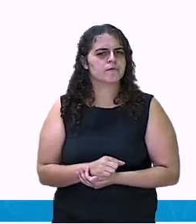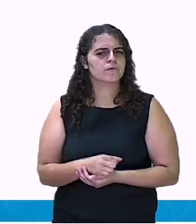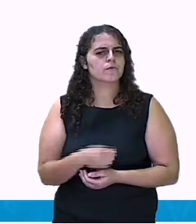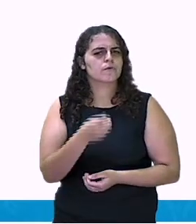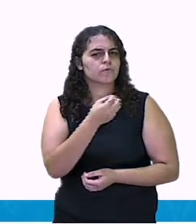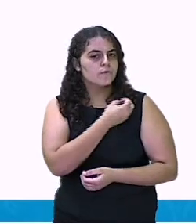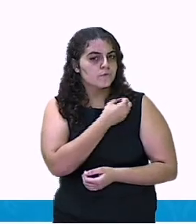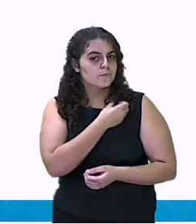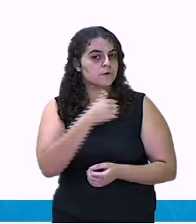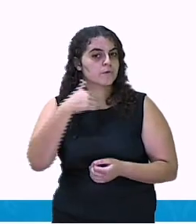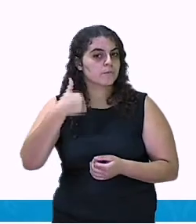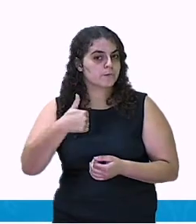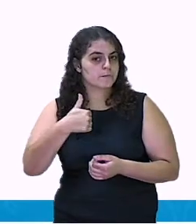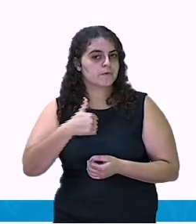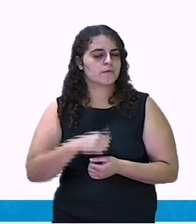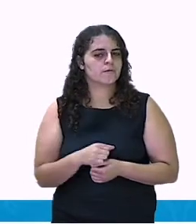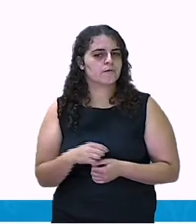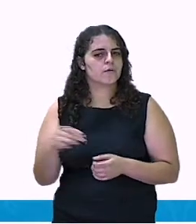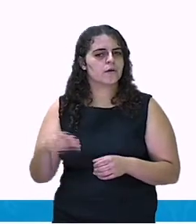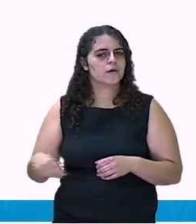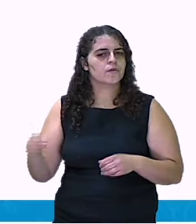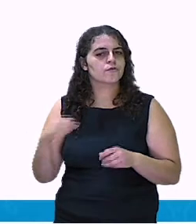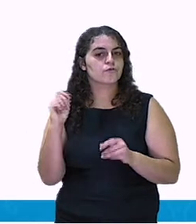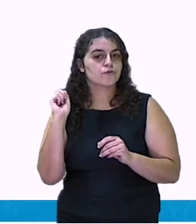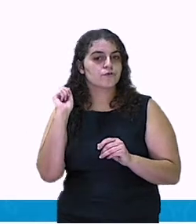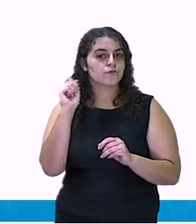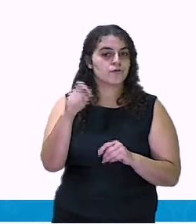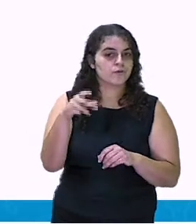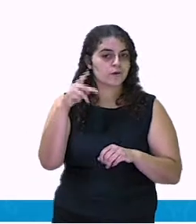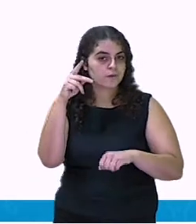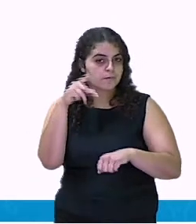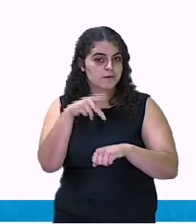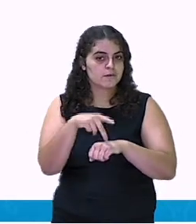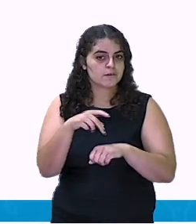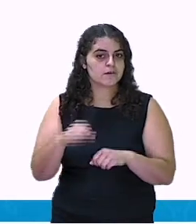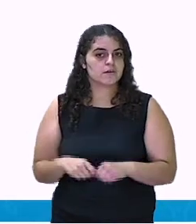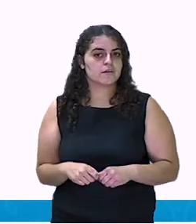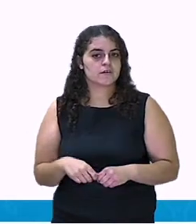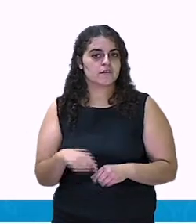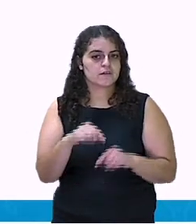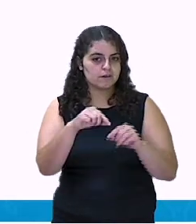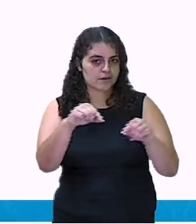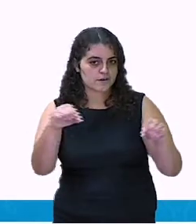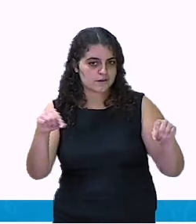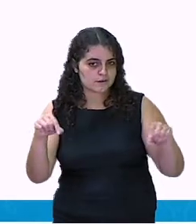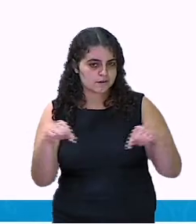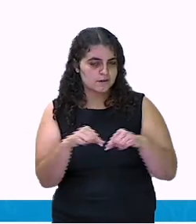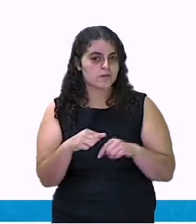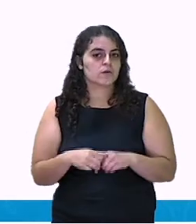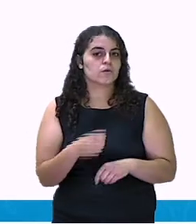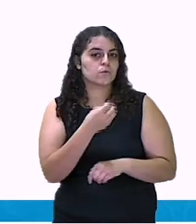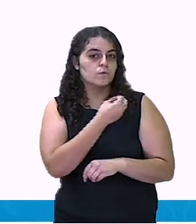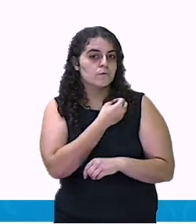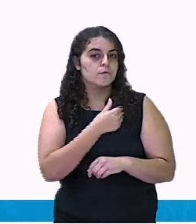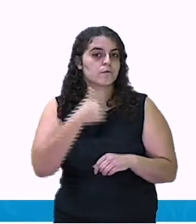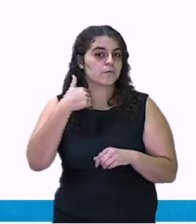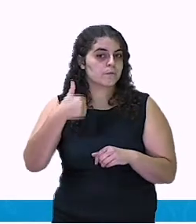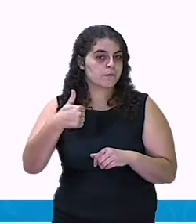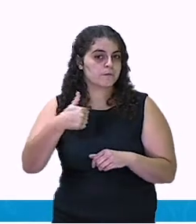1. Jogue a pedrinha na casa marcada com o número 1. 2.